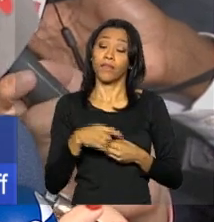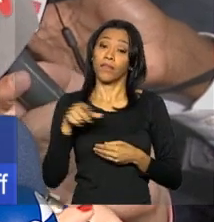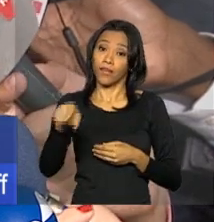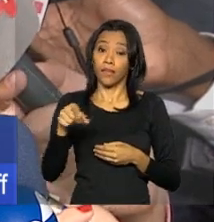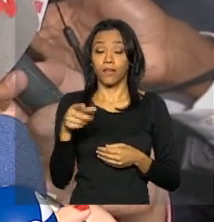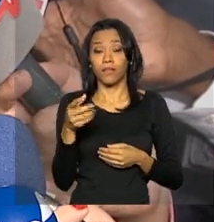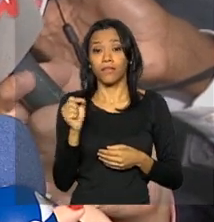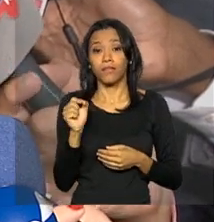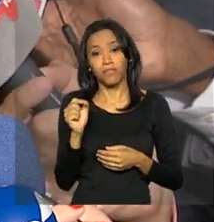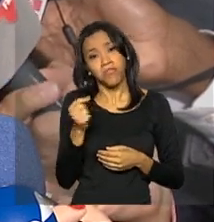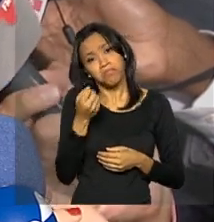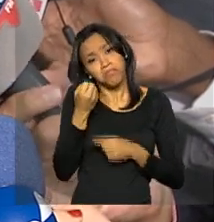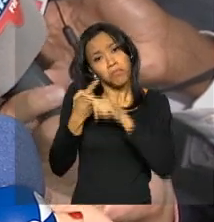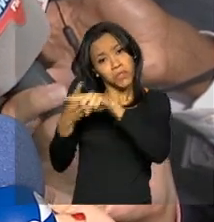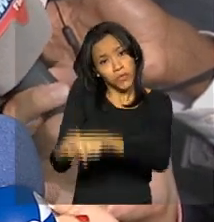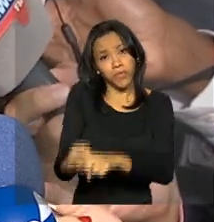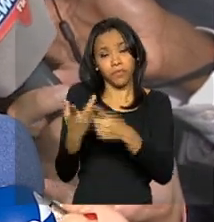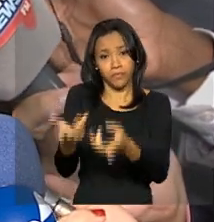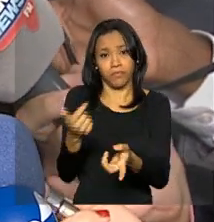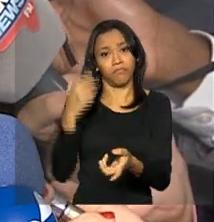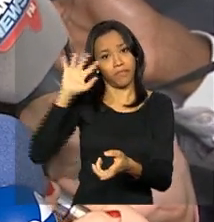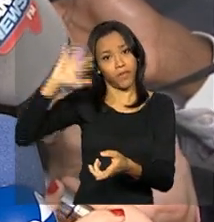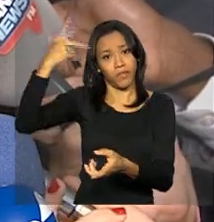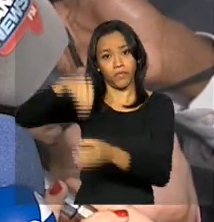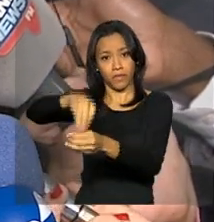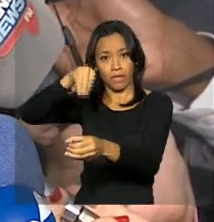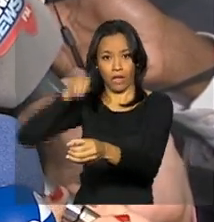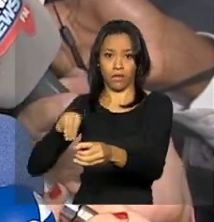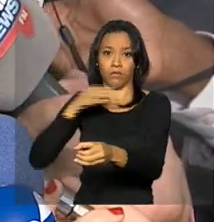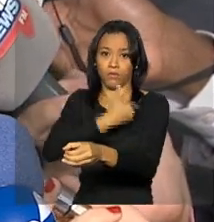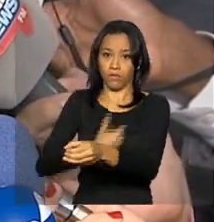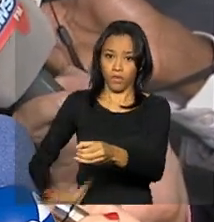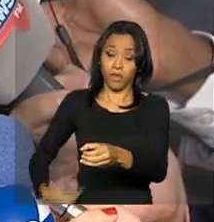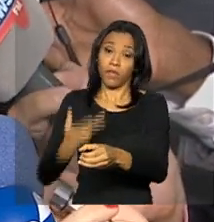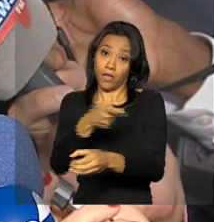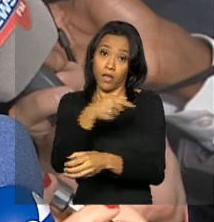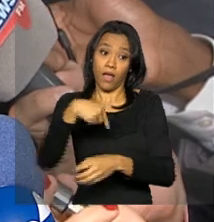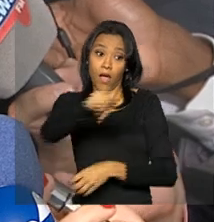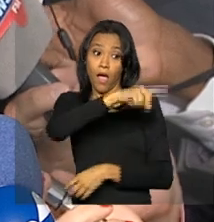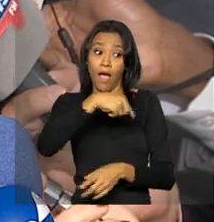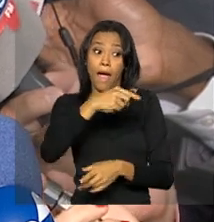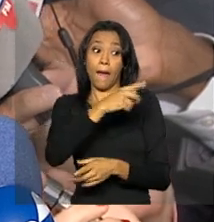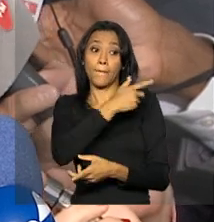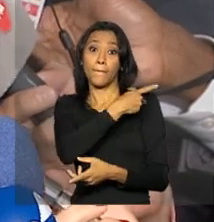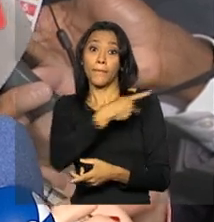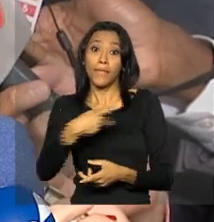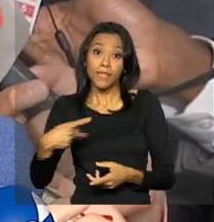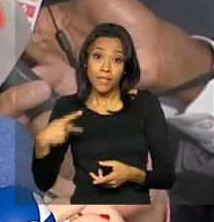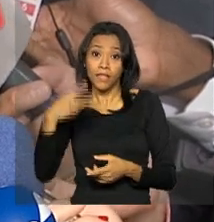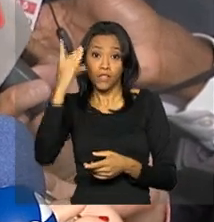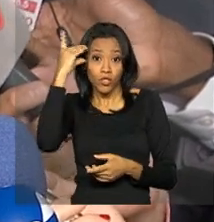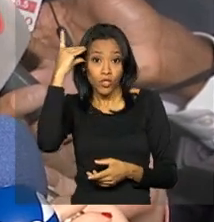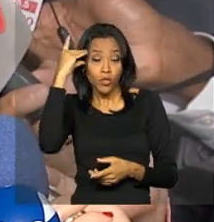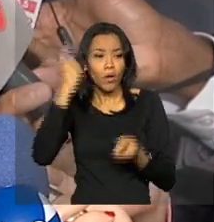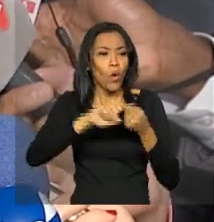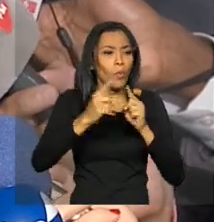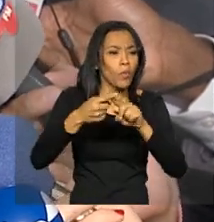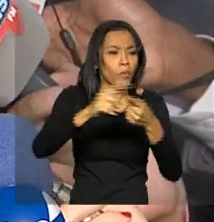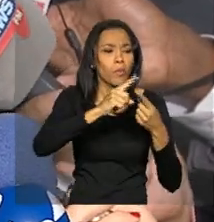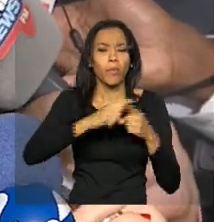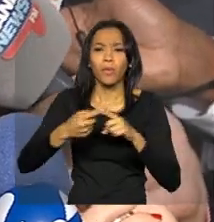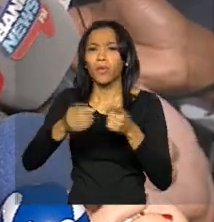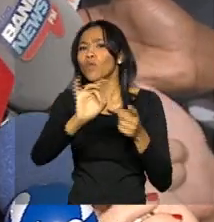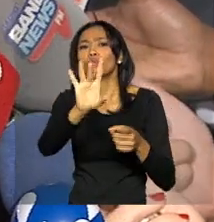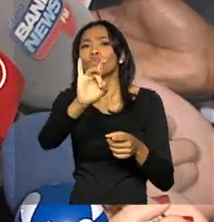ponto de vista que foi positivo, que dá oportunidade para a presidenta Dilma repactuar seu governo. Não apenas para a votação